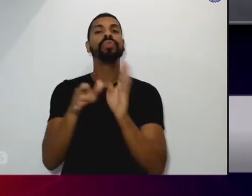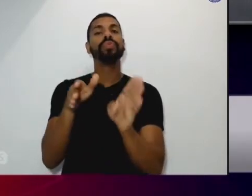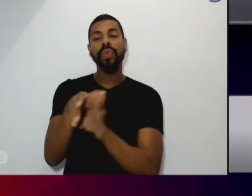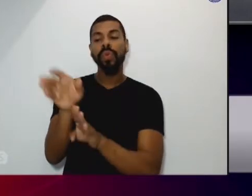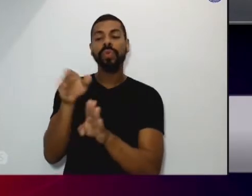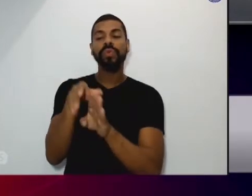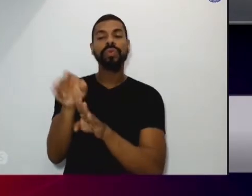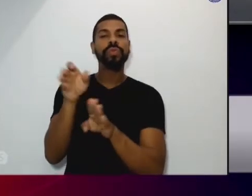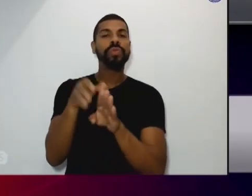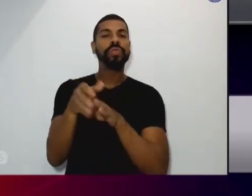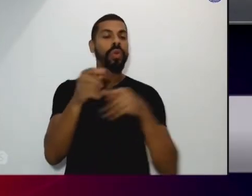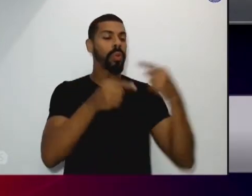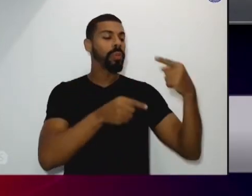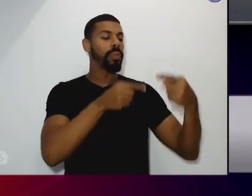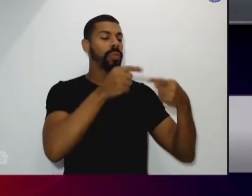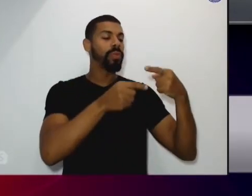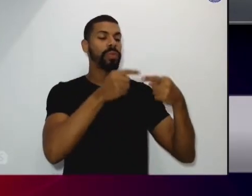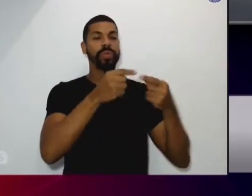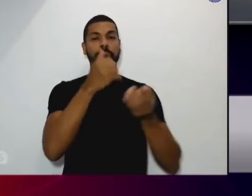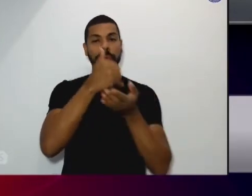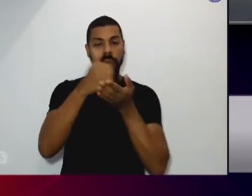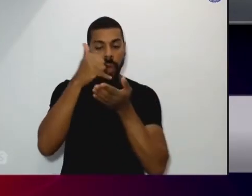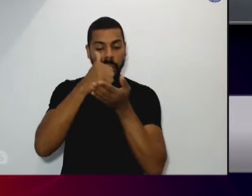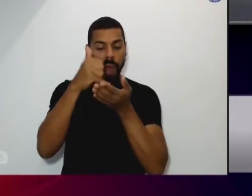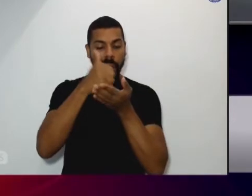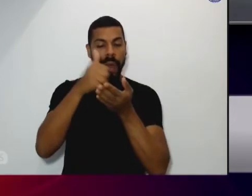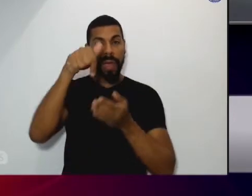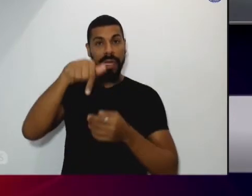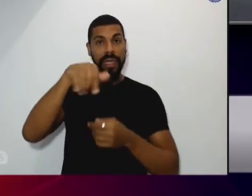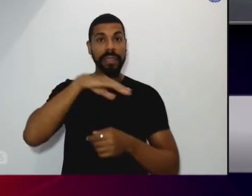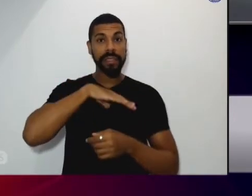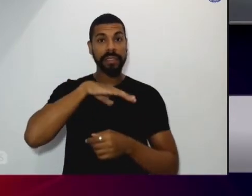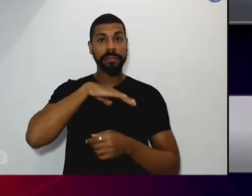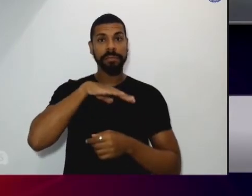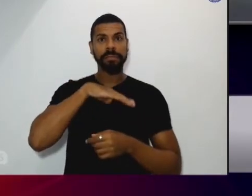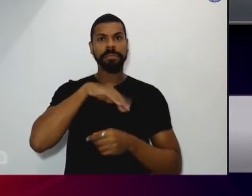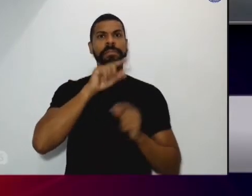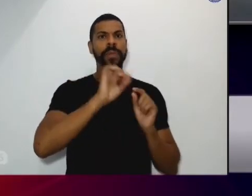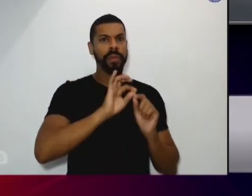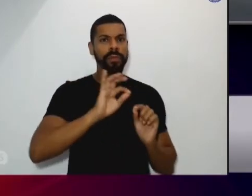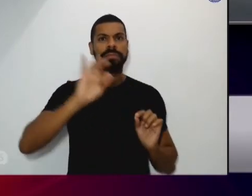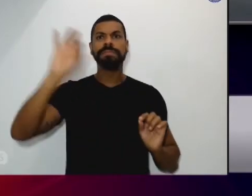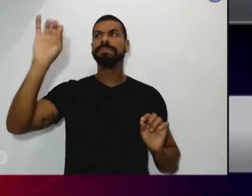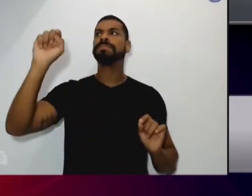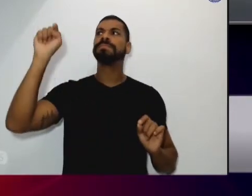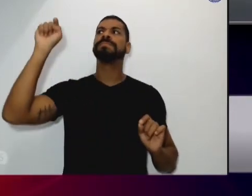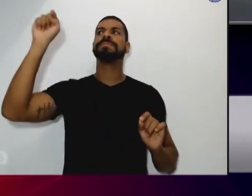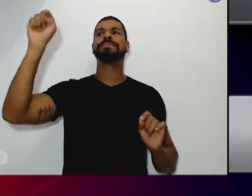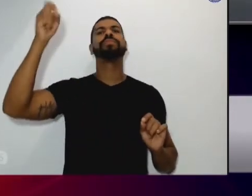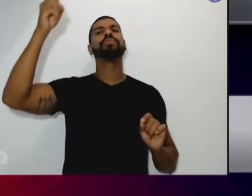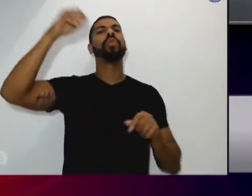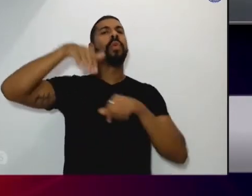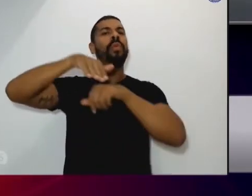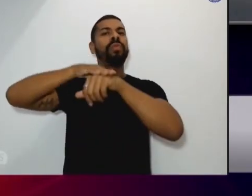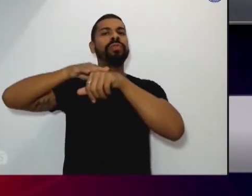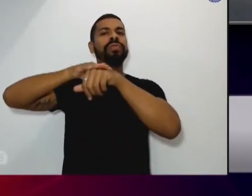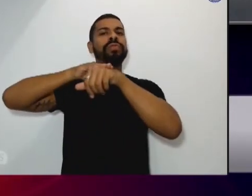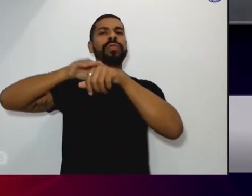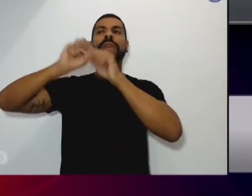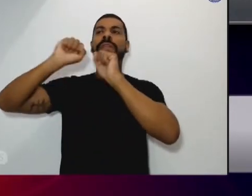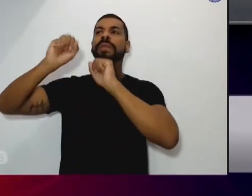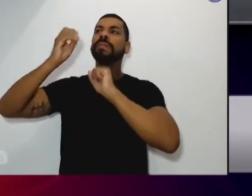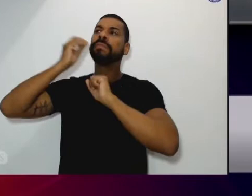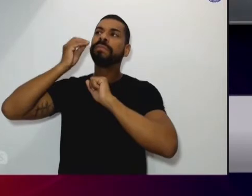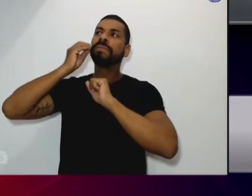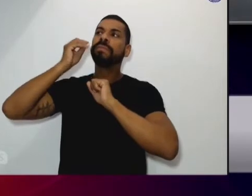políticas sobre drogas em Botucatu a gente foi lá no conselho estadual conversar com eles se dá para fazer alguma coisa na nossa